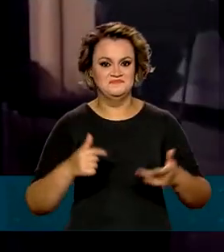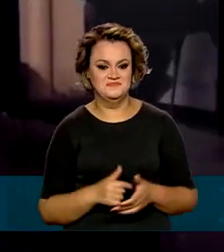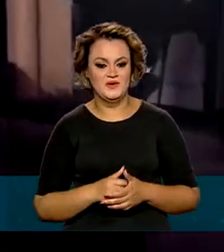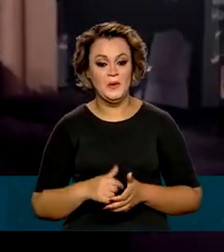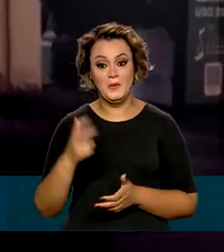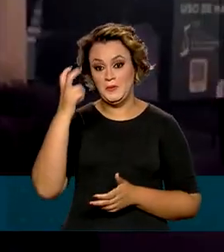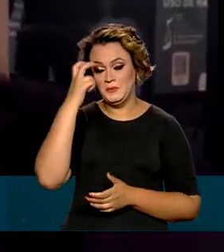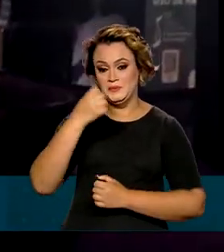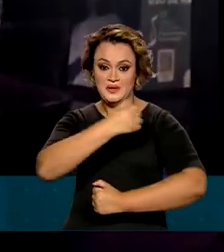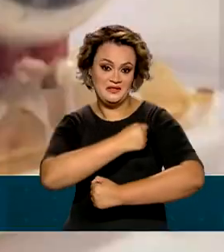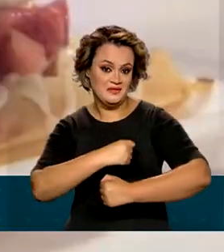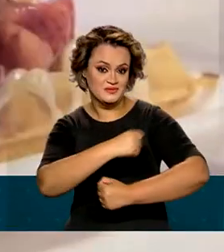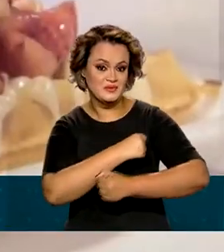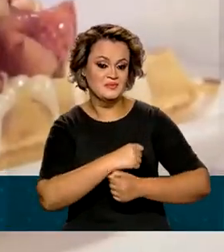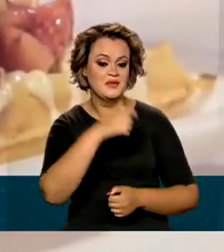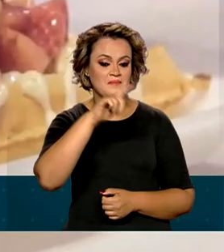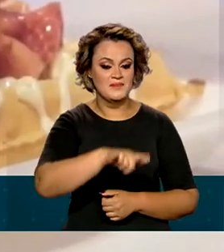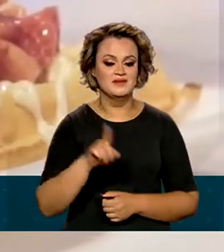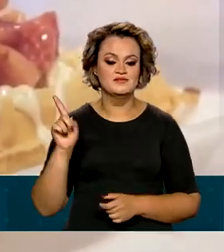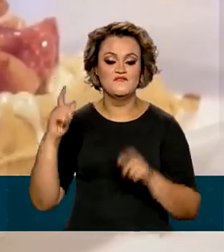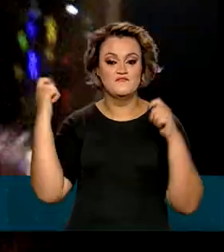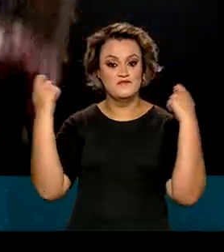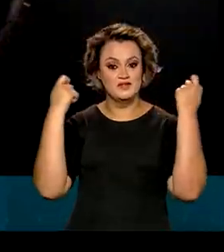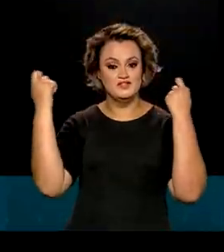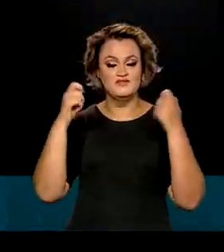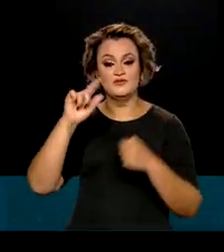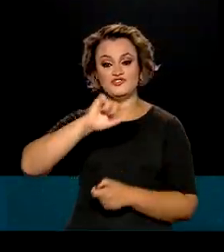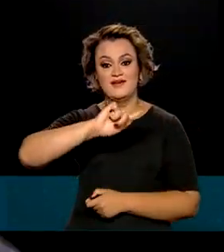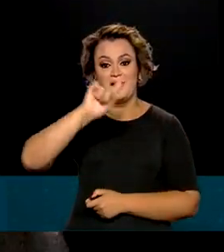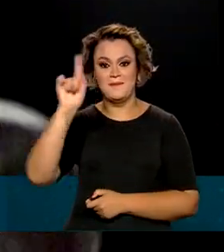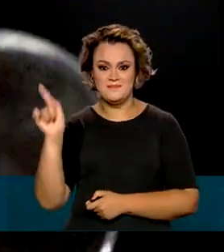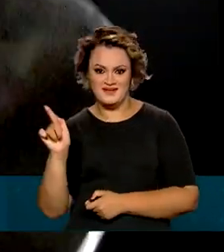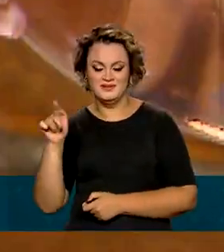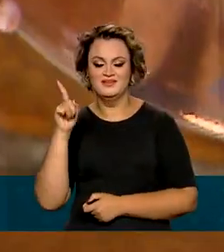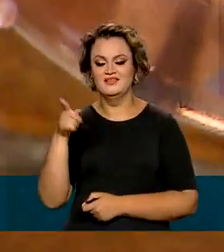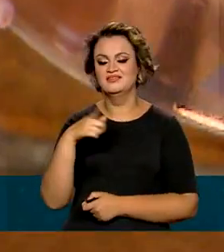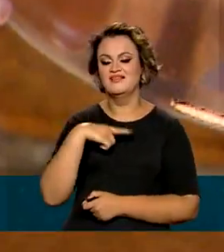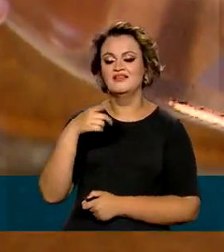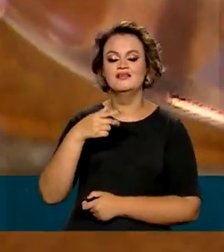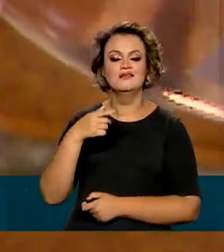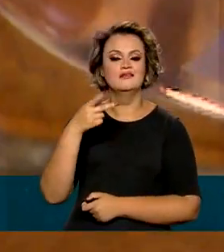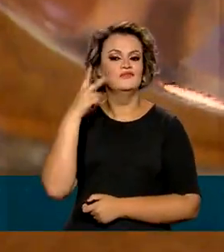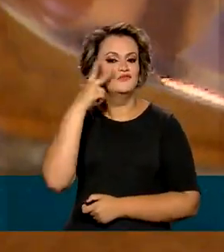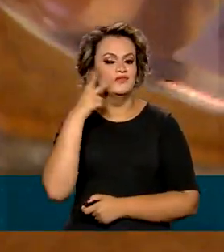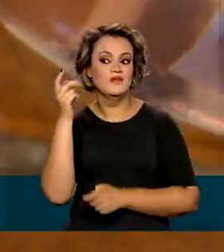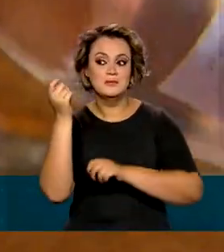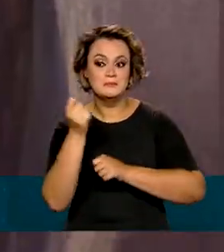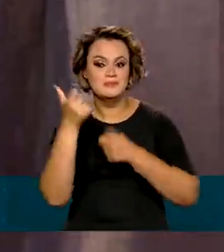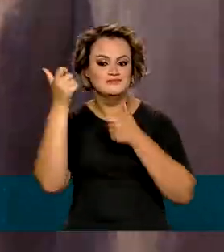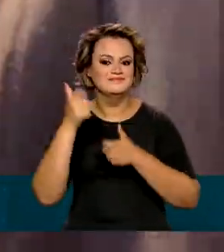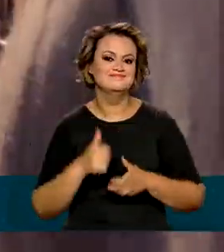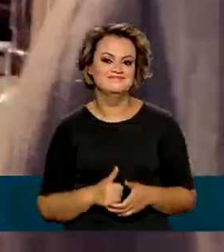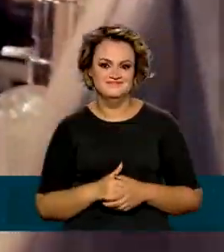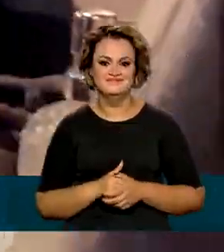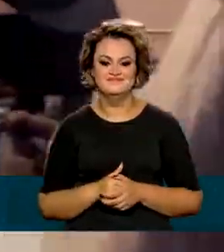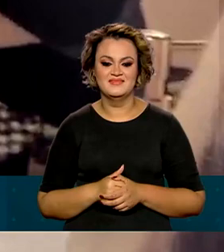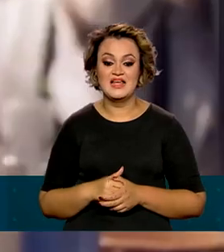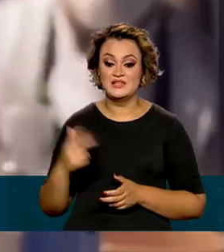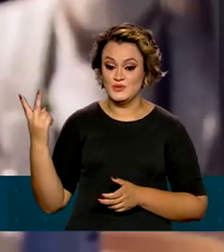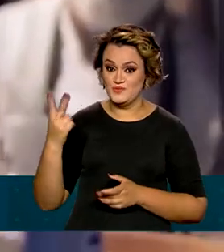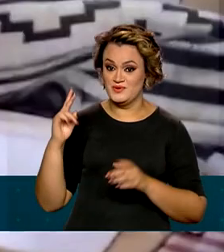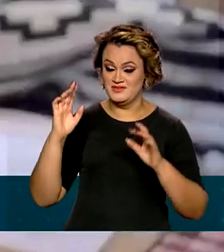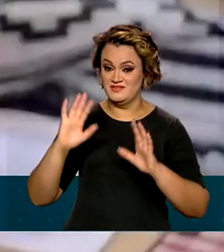Cultura e gastronomia também no Festival de Gramado, com direito a vinhos e espumantes no cardápio. As duas